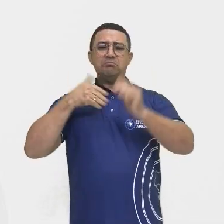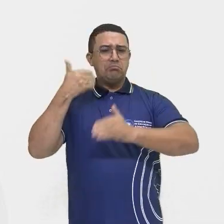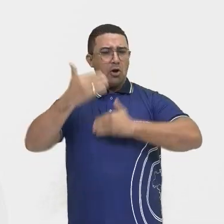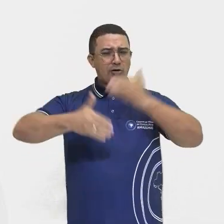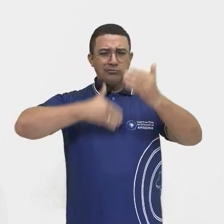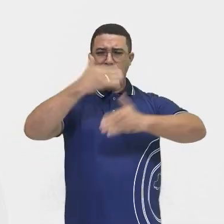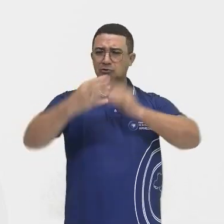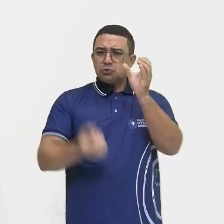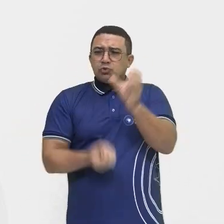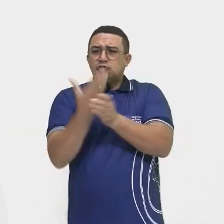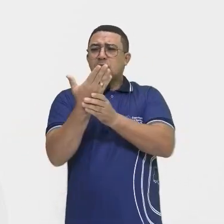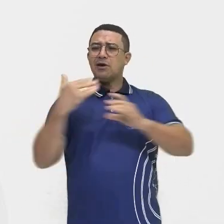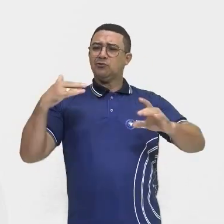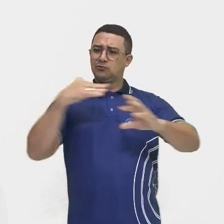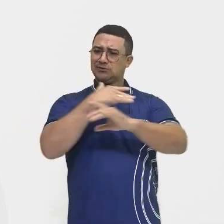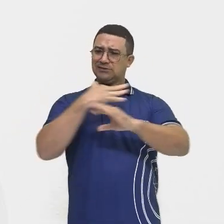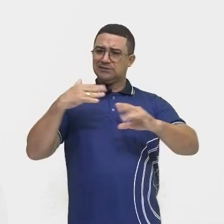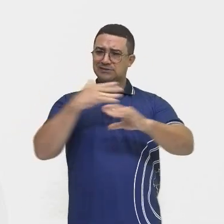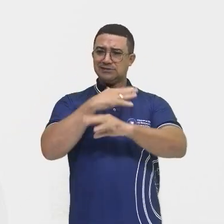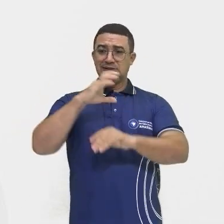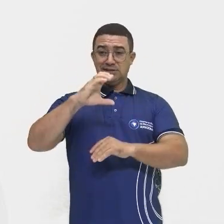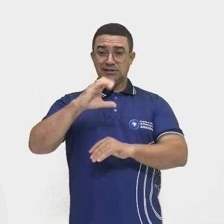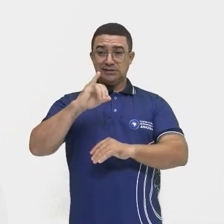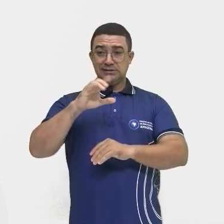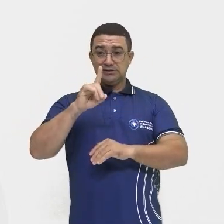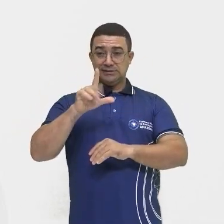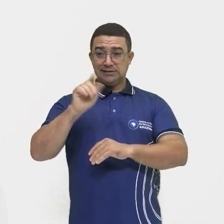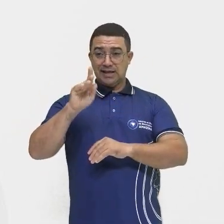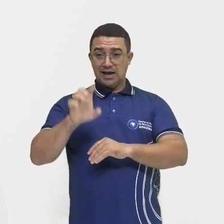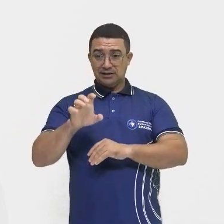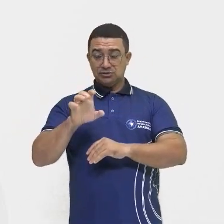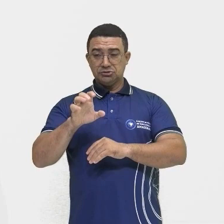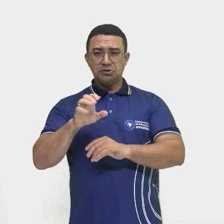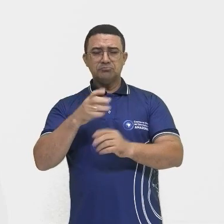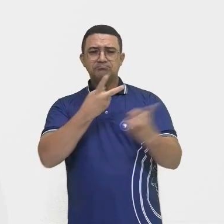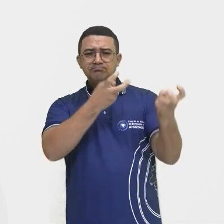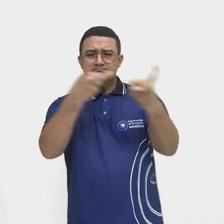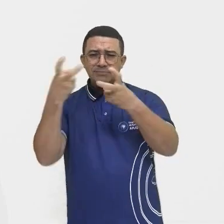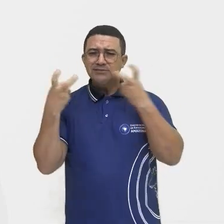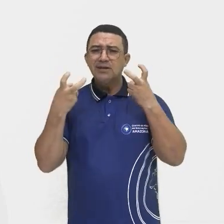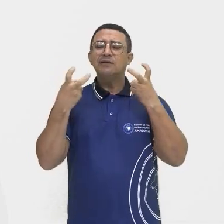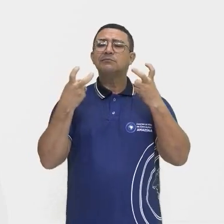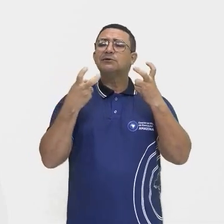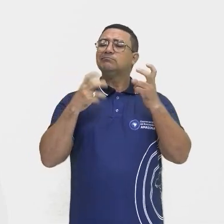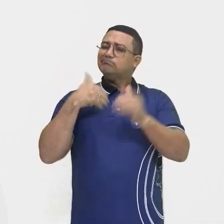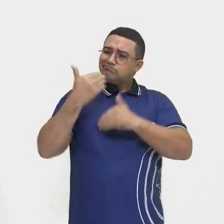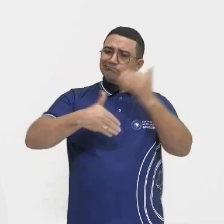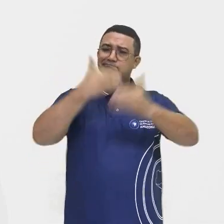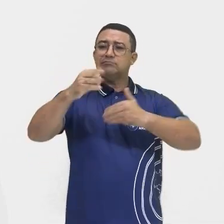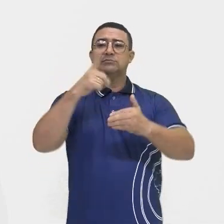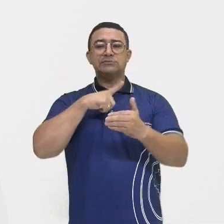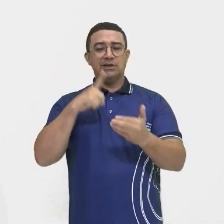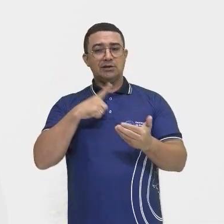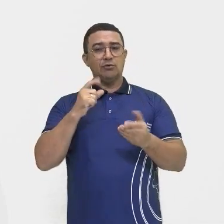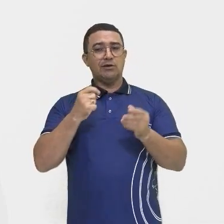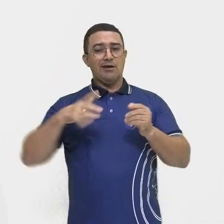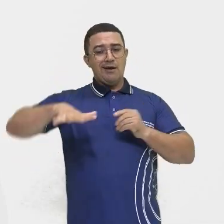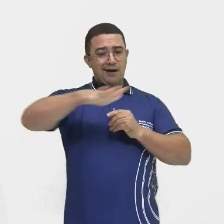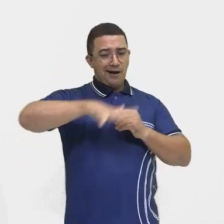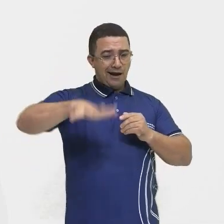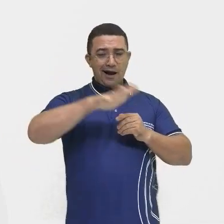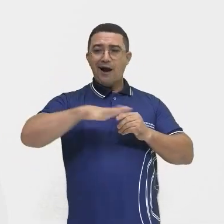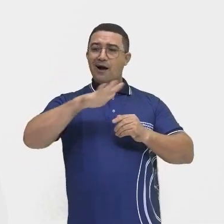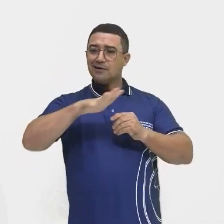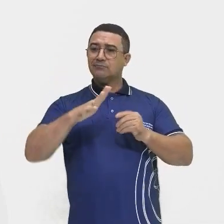de urbanização, quando a gente observa esse processo, a gente tem ali a questão urbana, a questão